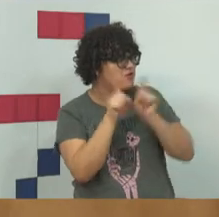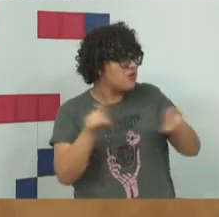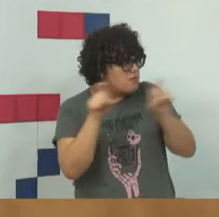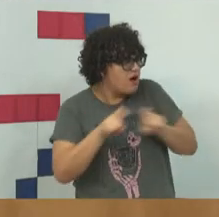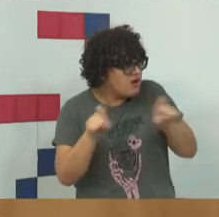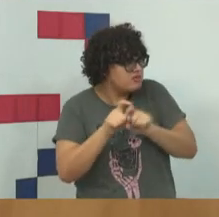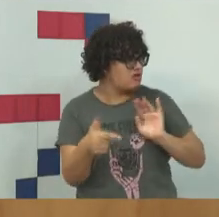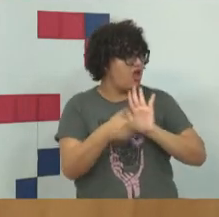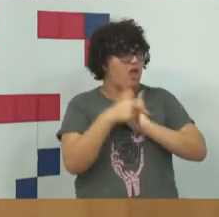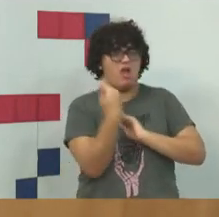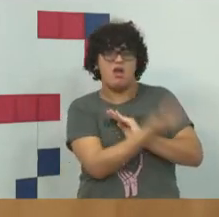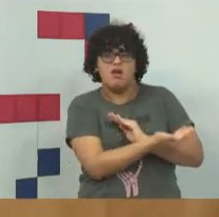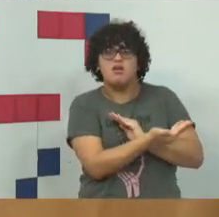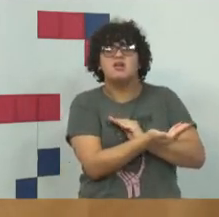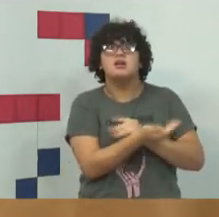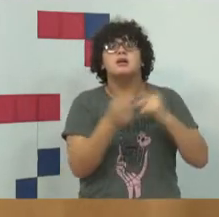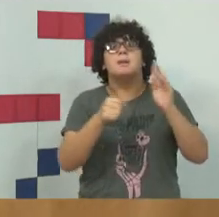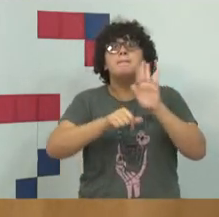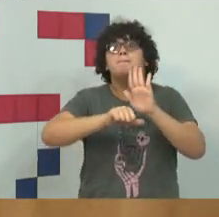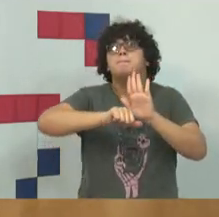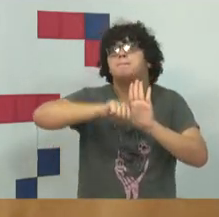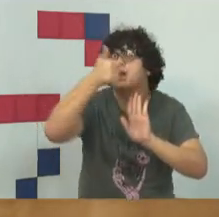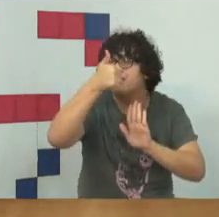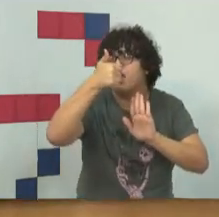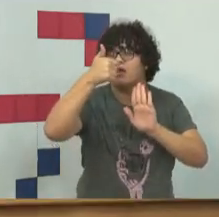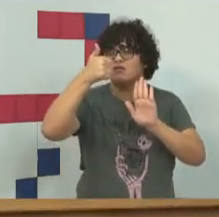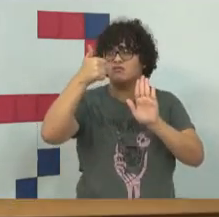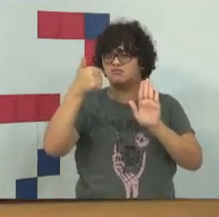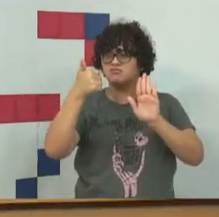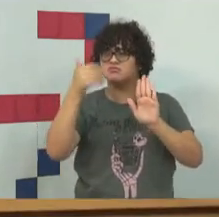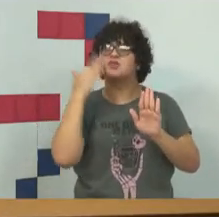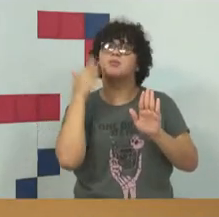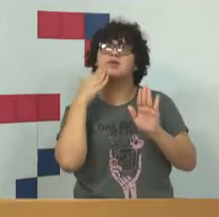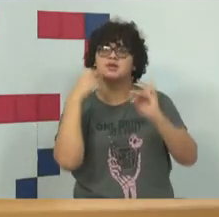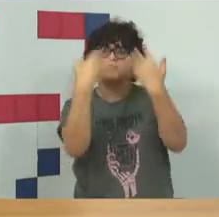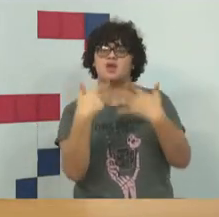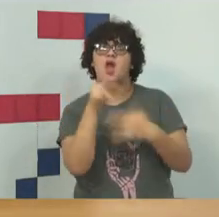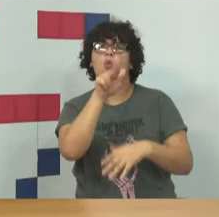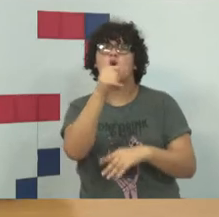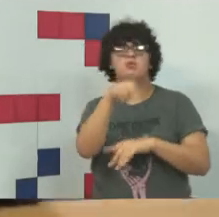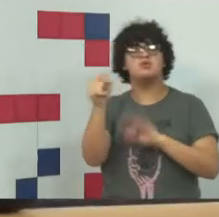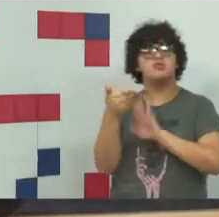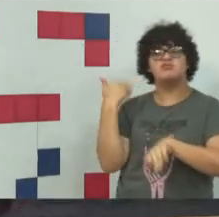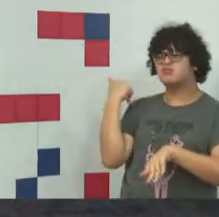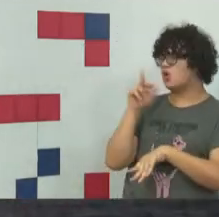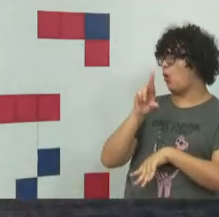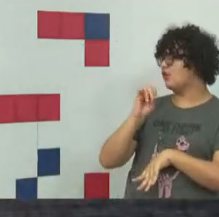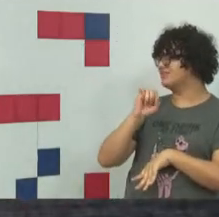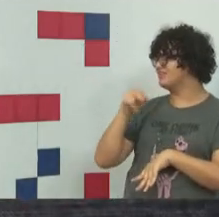crime digital, primeiro a gente precisa qualificar isso, como o professor Rossini fez no início. Toda vez que alguém chega para mim,